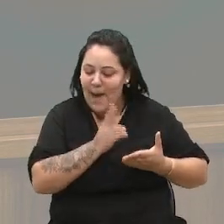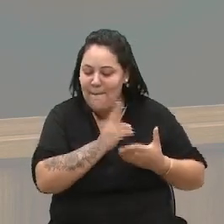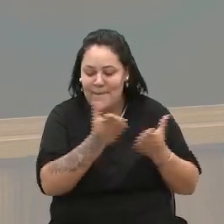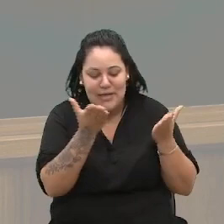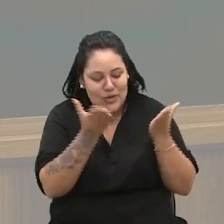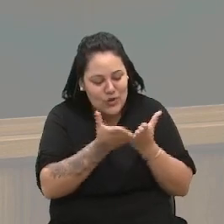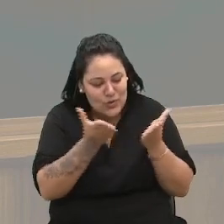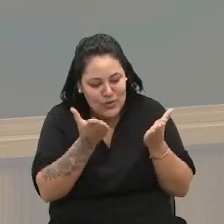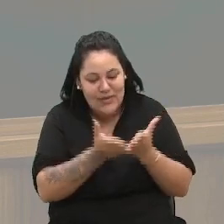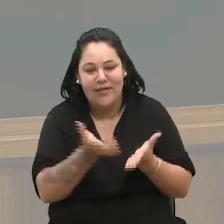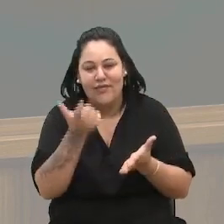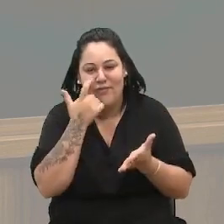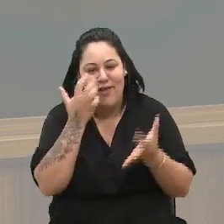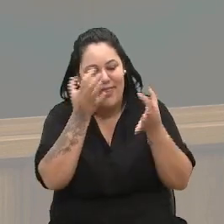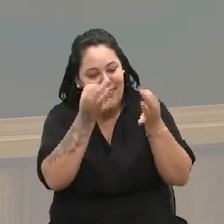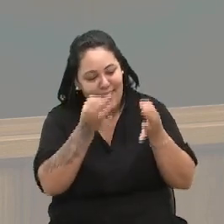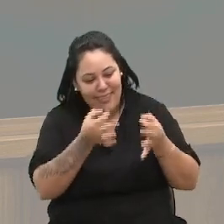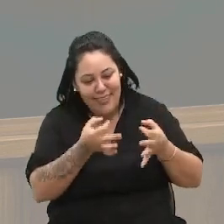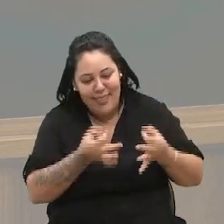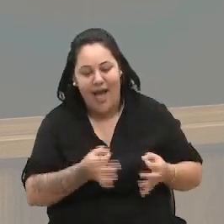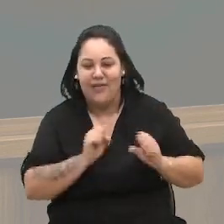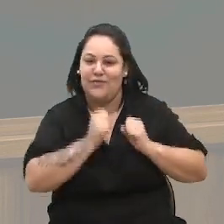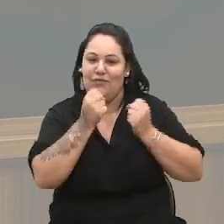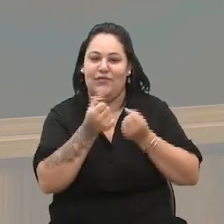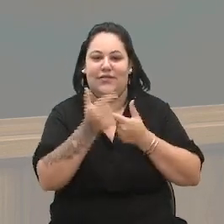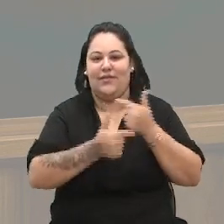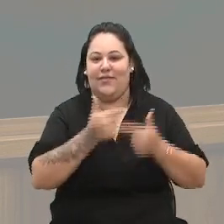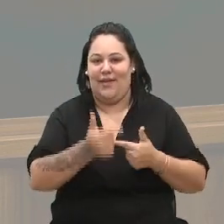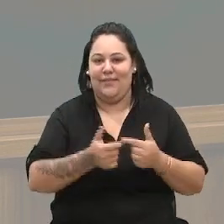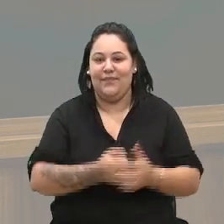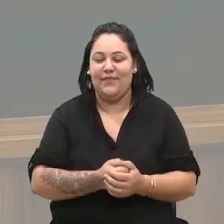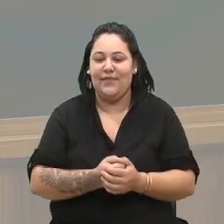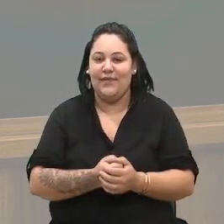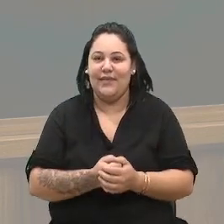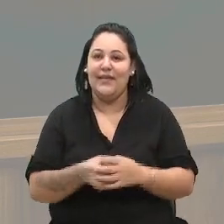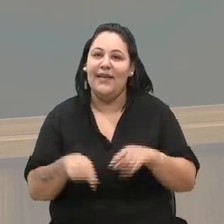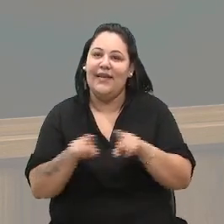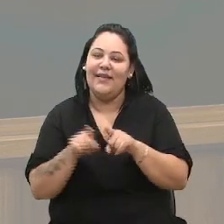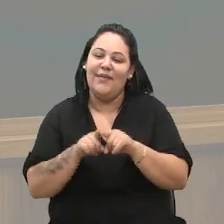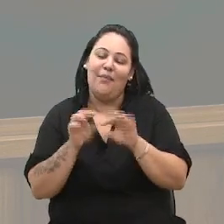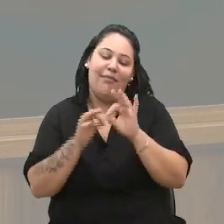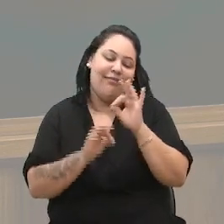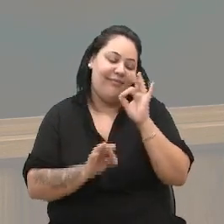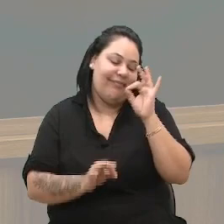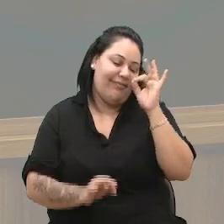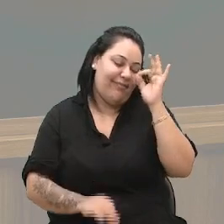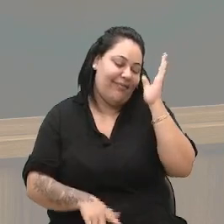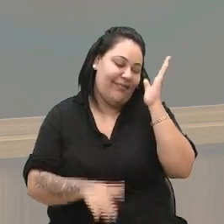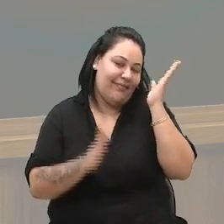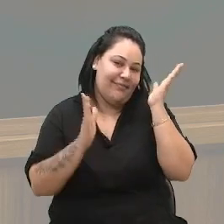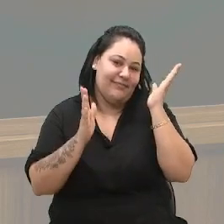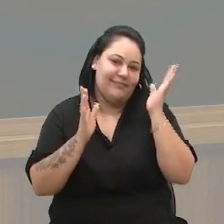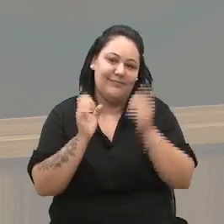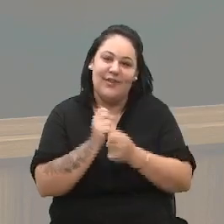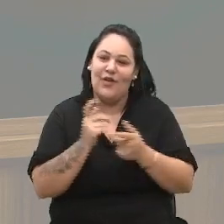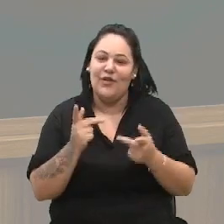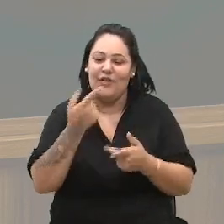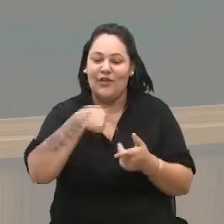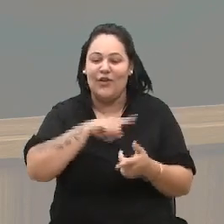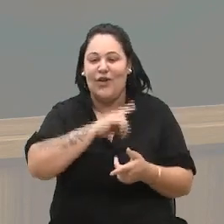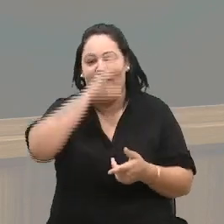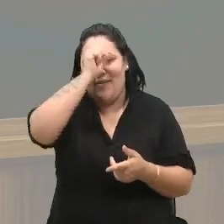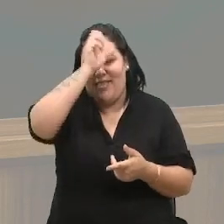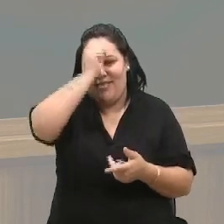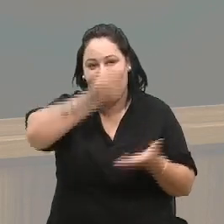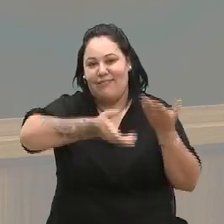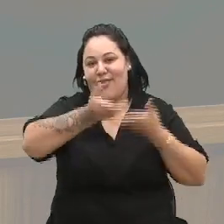trazendo questões, se dedicando a isso, né, e mais um monte de coisas que a gente aprendeu aqui,